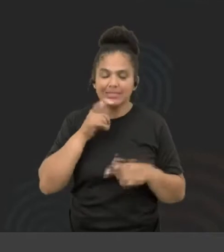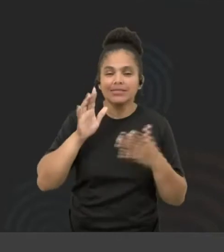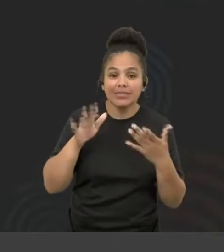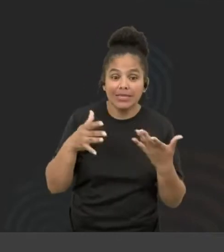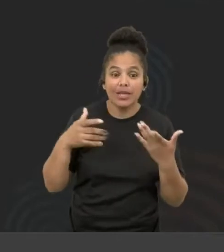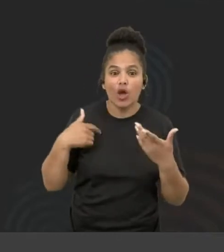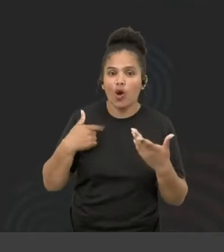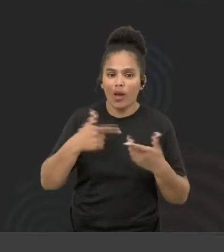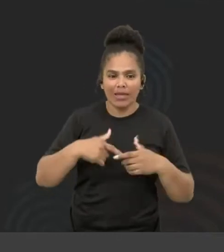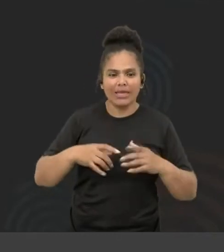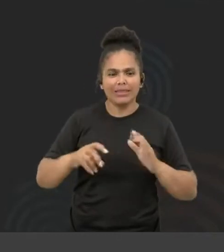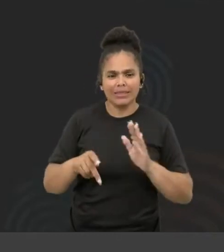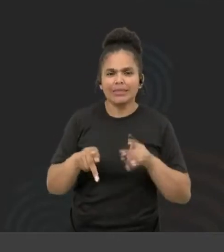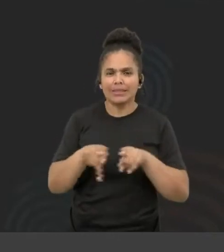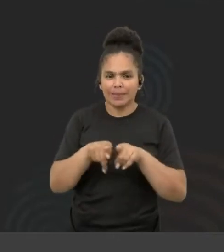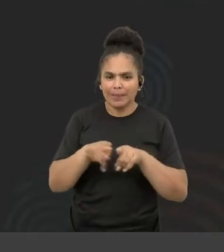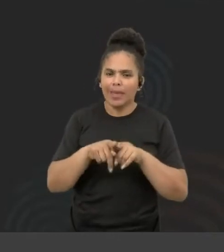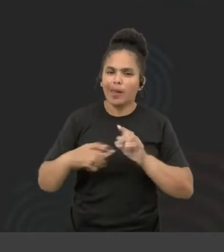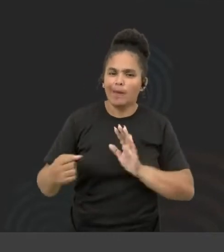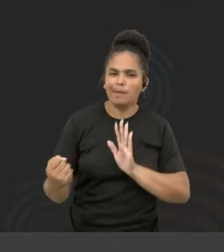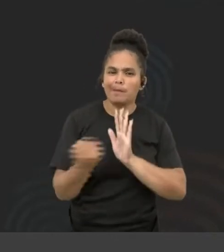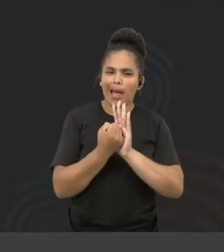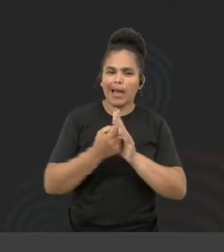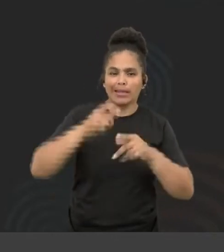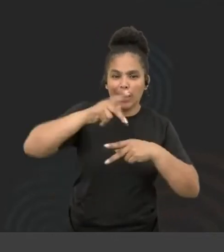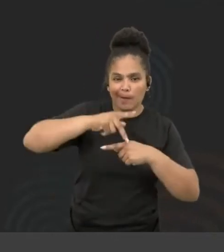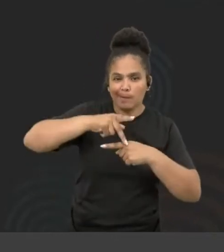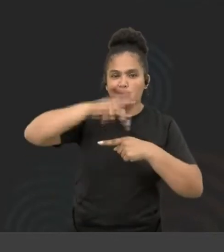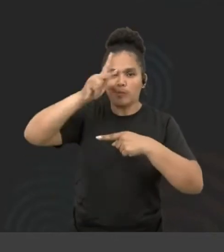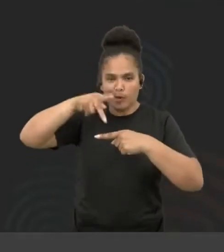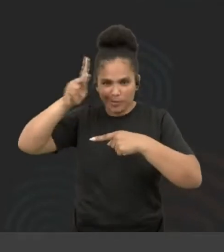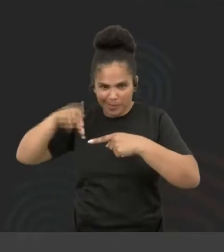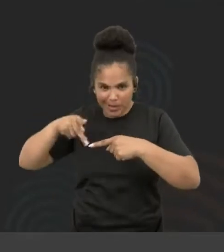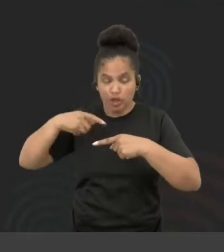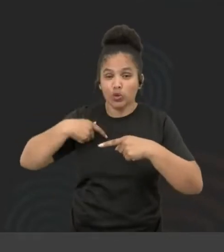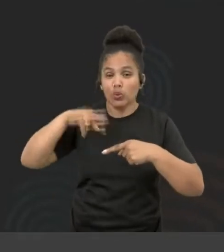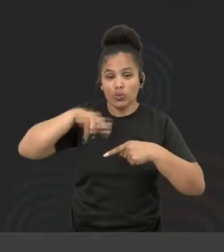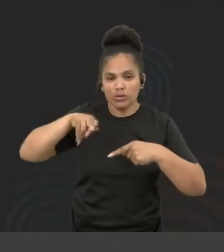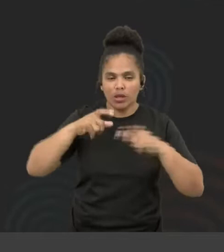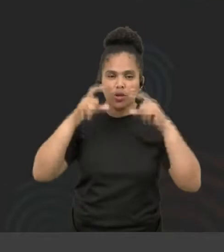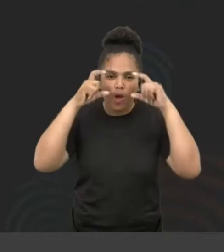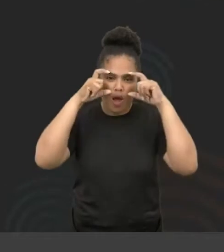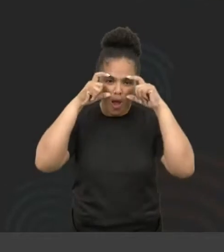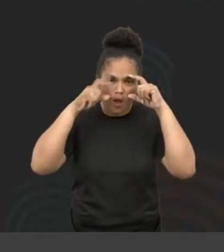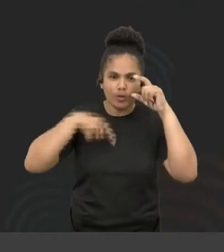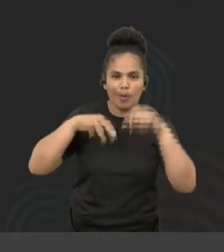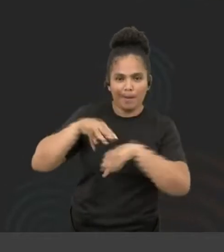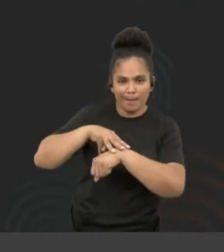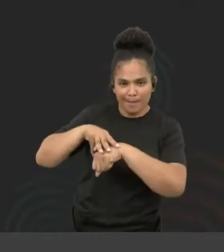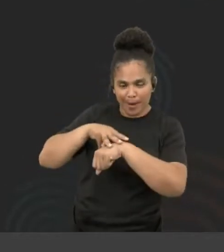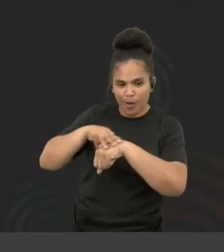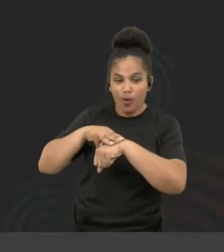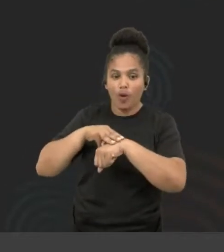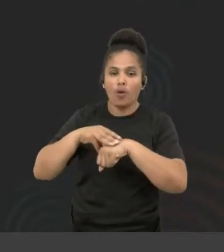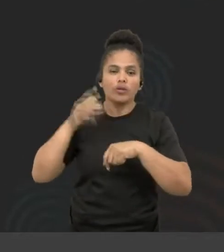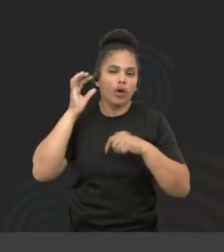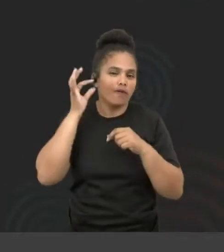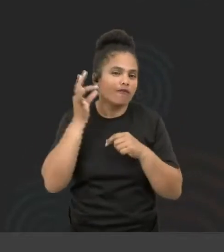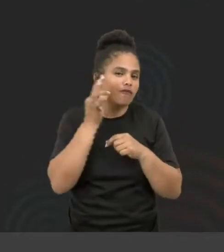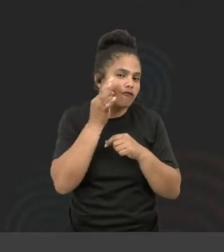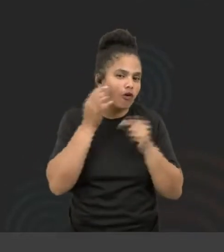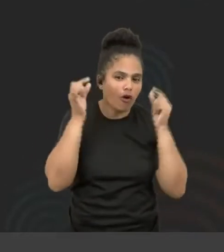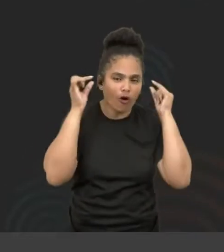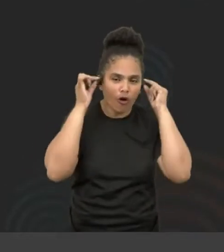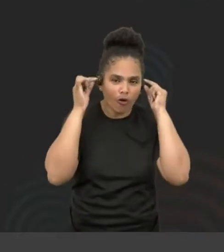aqui com o logo da programaria logo embaixo. Tô usando um óculos de armação marrom, um fone de ouvido